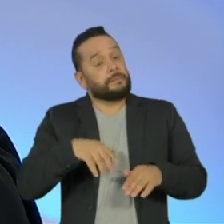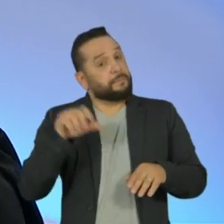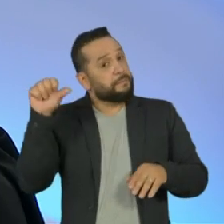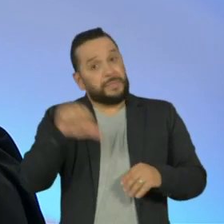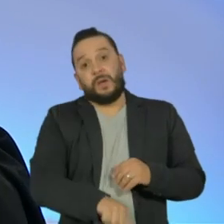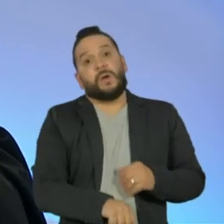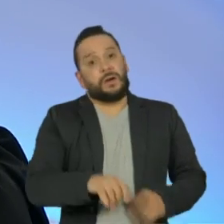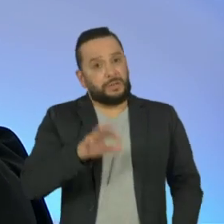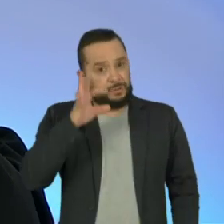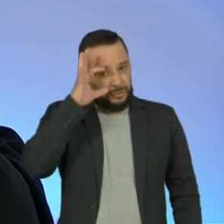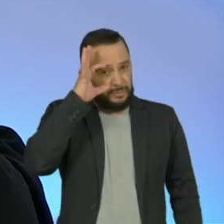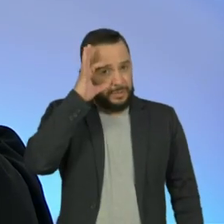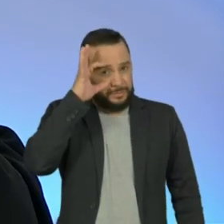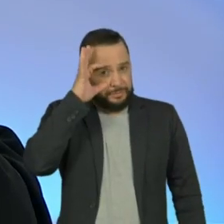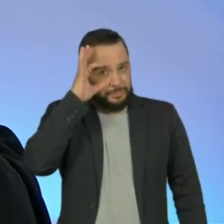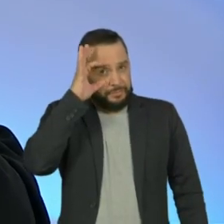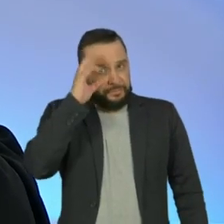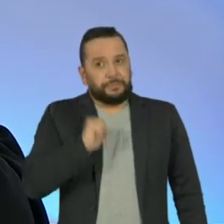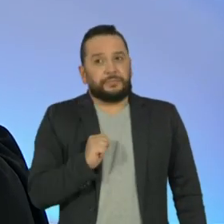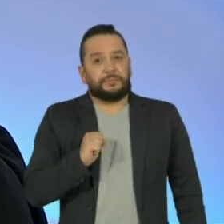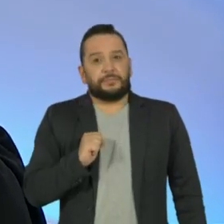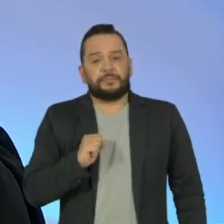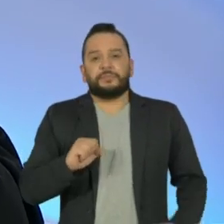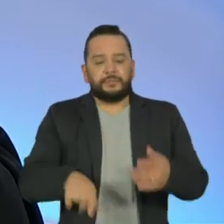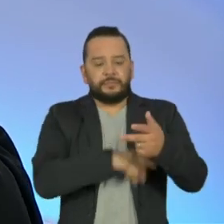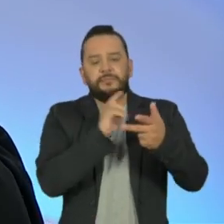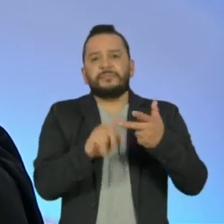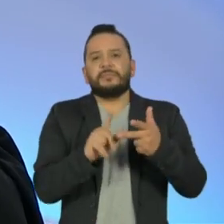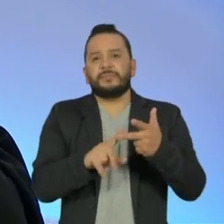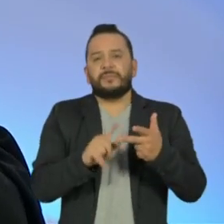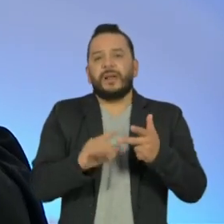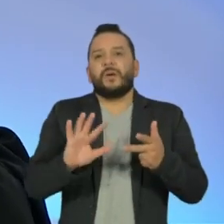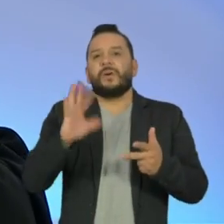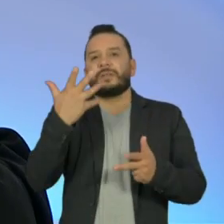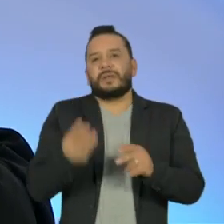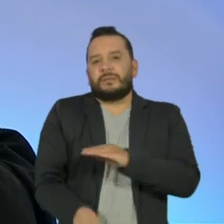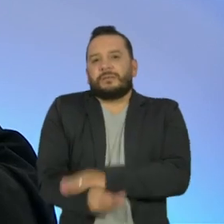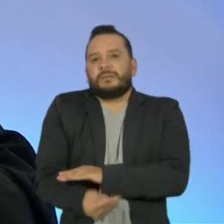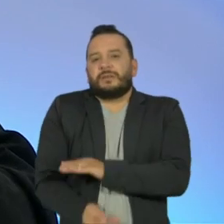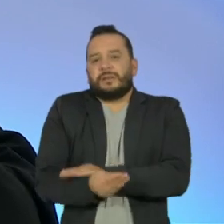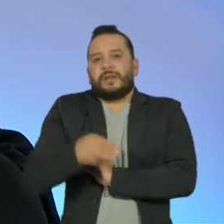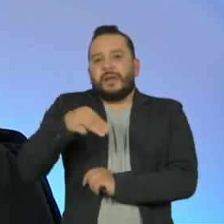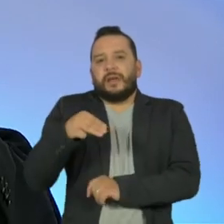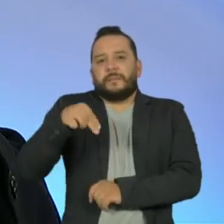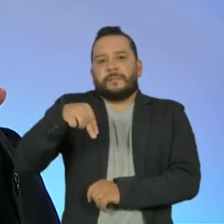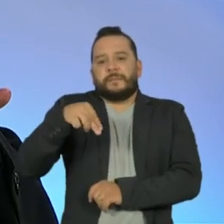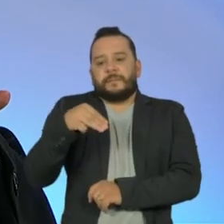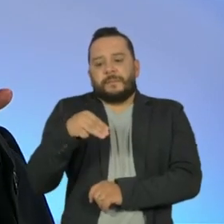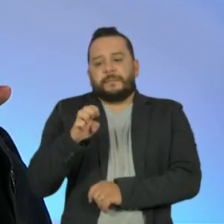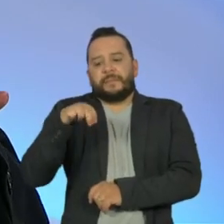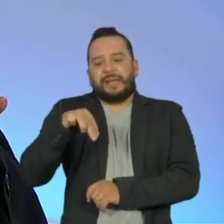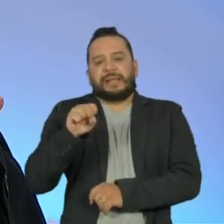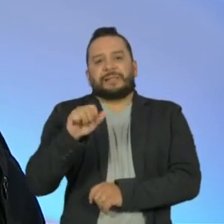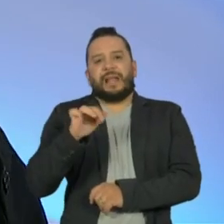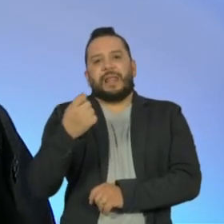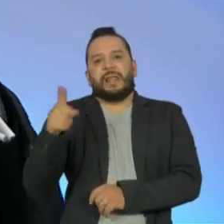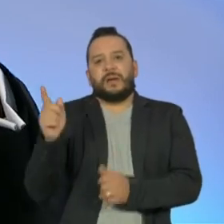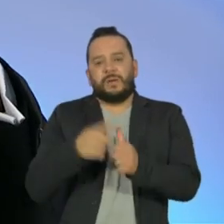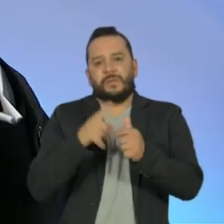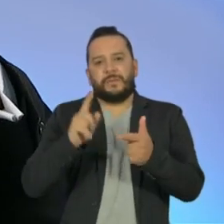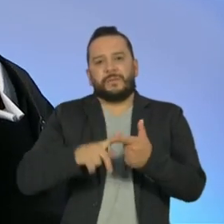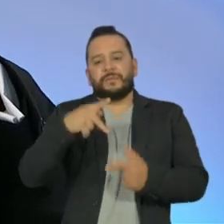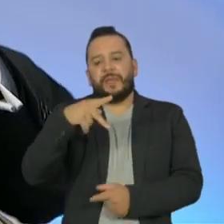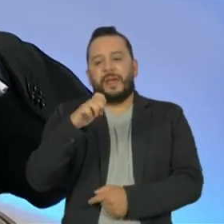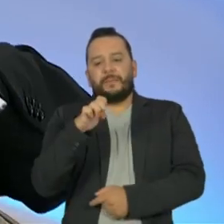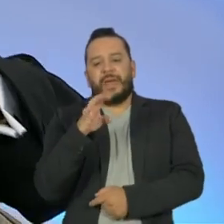presidente Dilma Rousseff. Nós tivemos eventos como o Mensalão, como o Petrolão, como a Lava Jato,